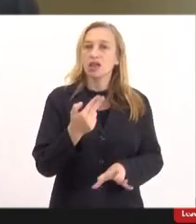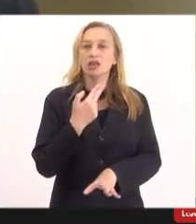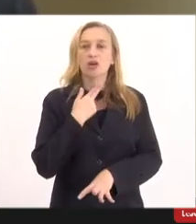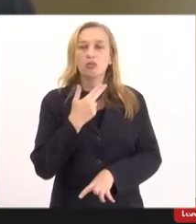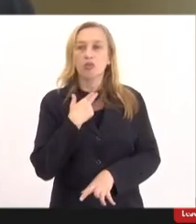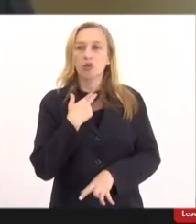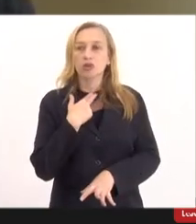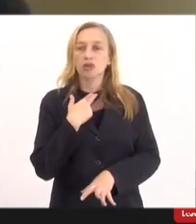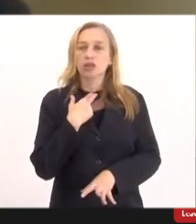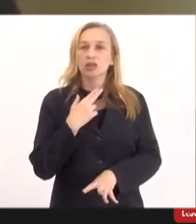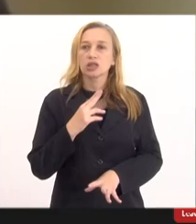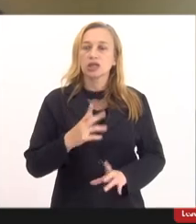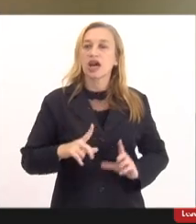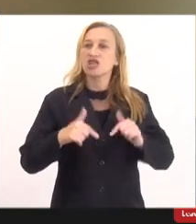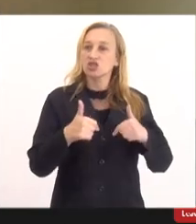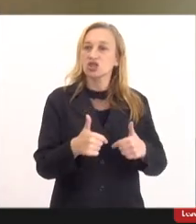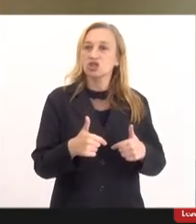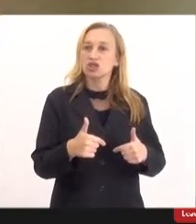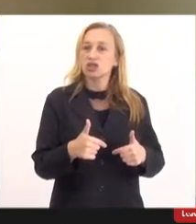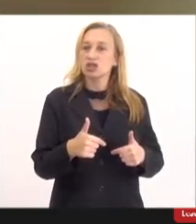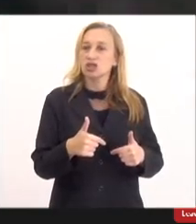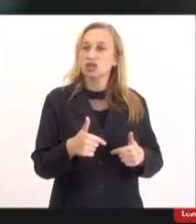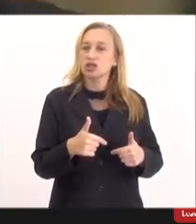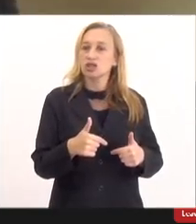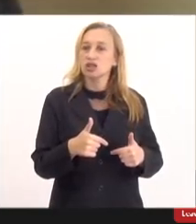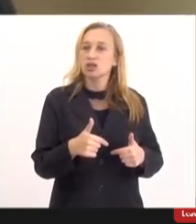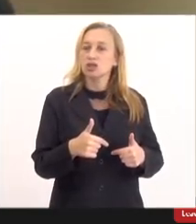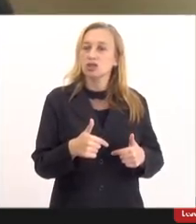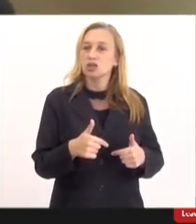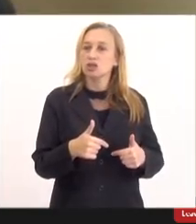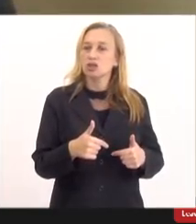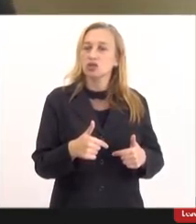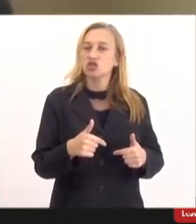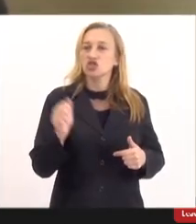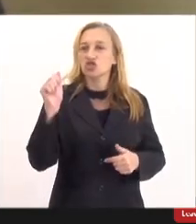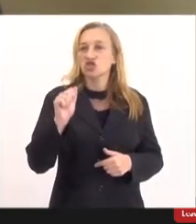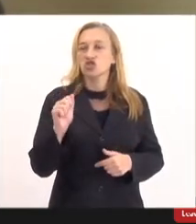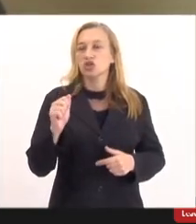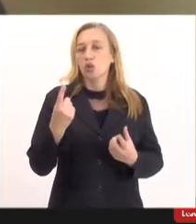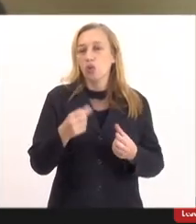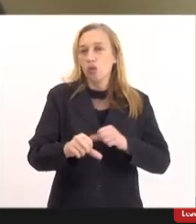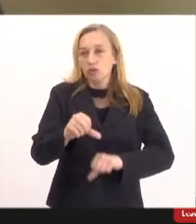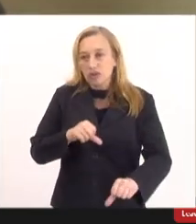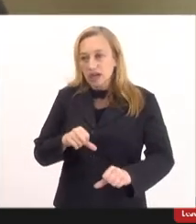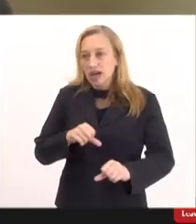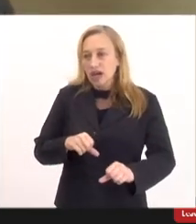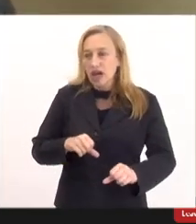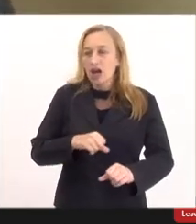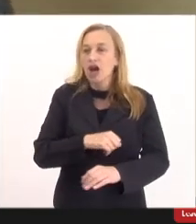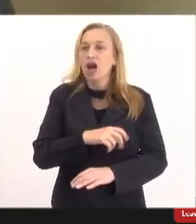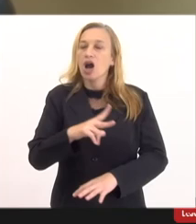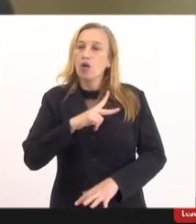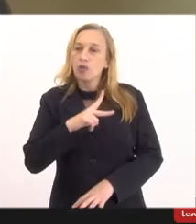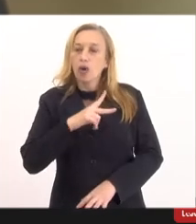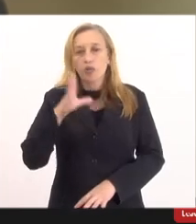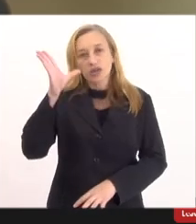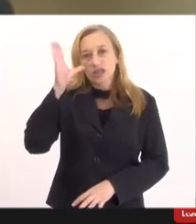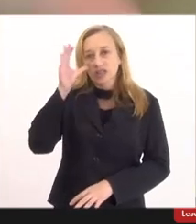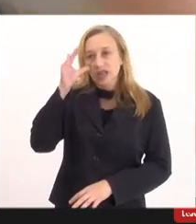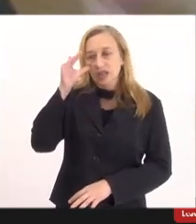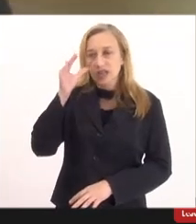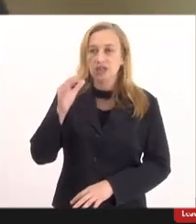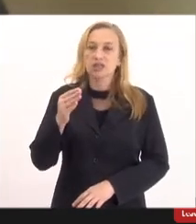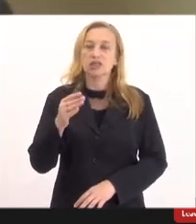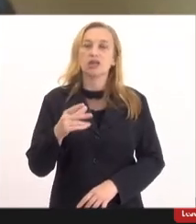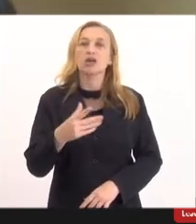ser exercidas de uma forma completamente contrária ao próprio interesse do titular muitas vezes o poder público